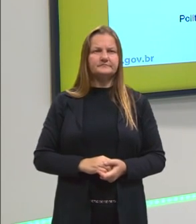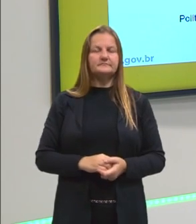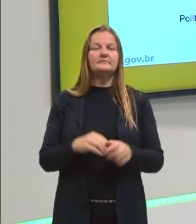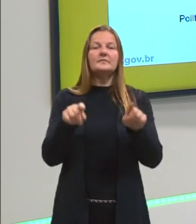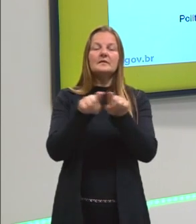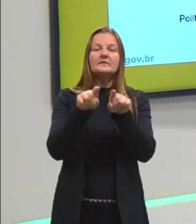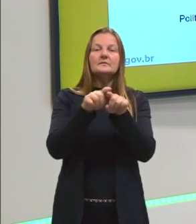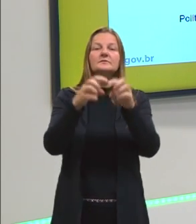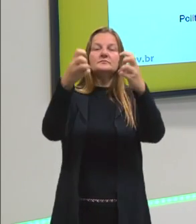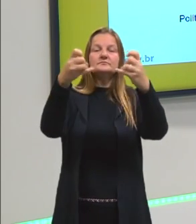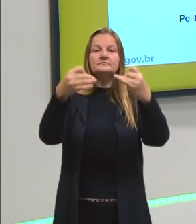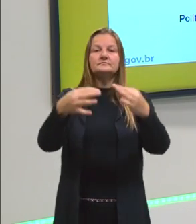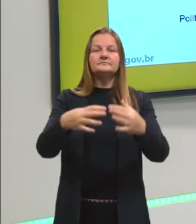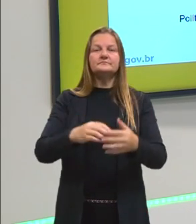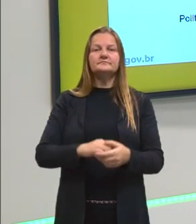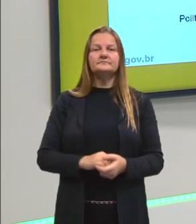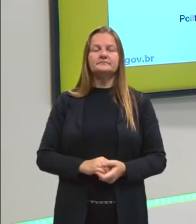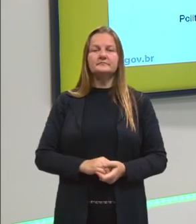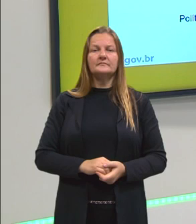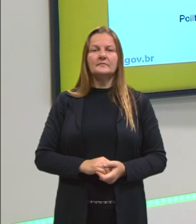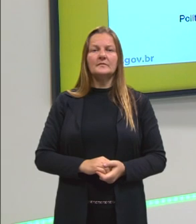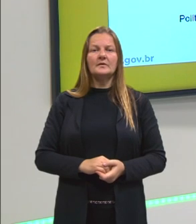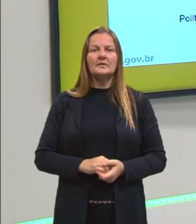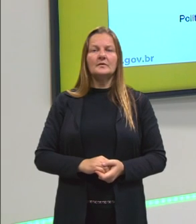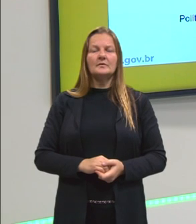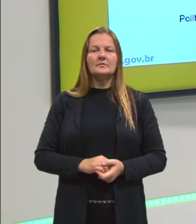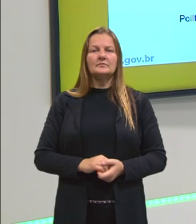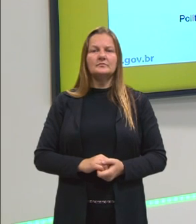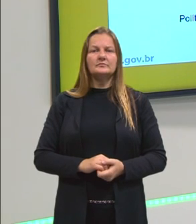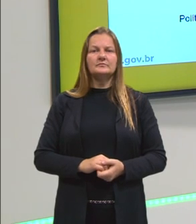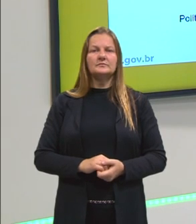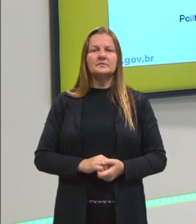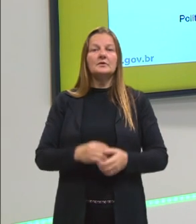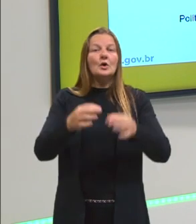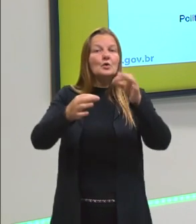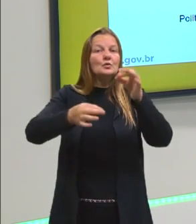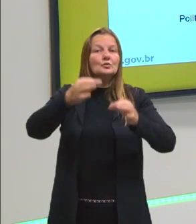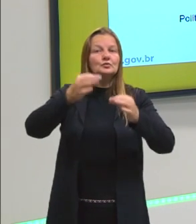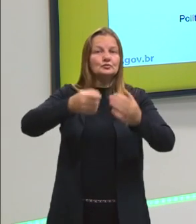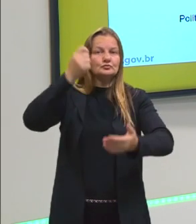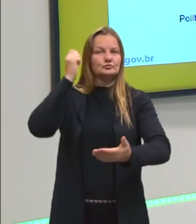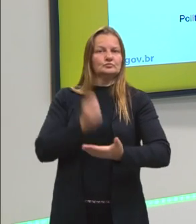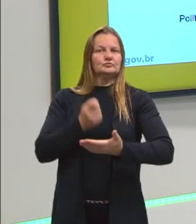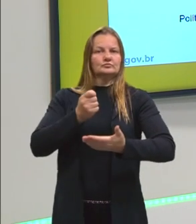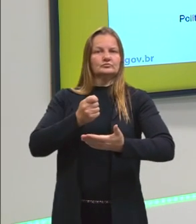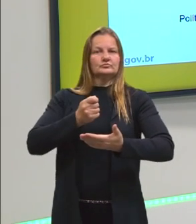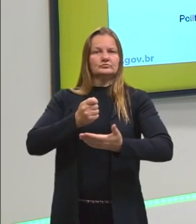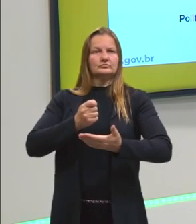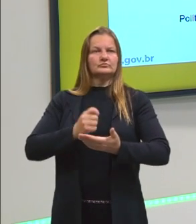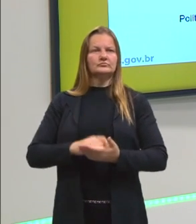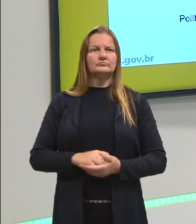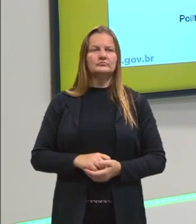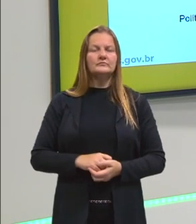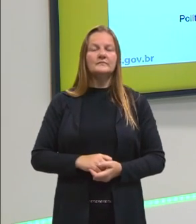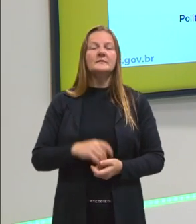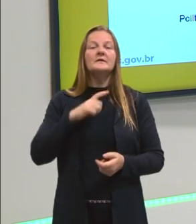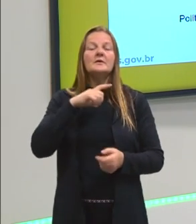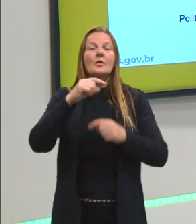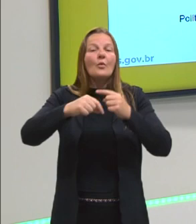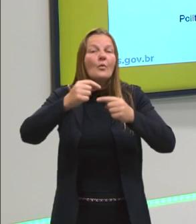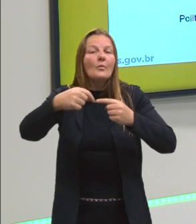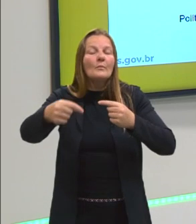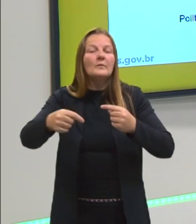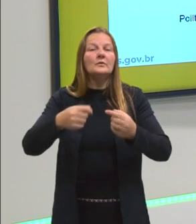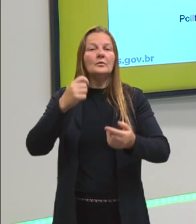paradoxo, né? Nós acompanhamos julgamentos judiciários, enfim, de aspecto legal, e aí os caras comentam que